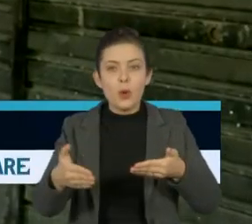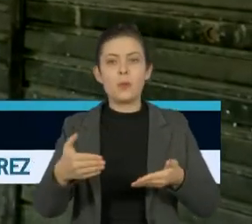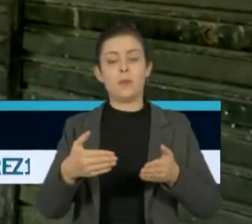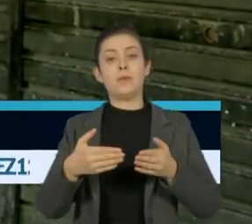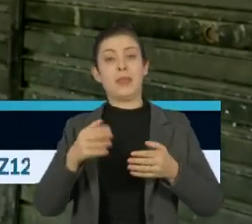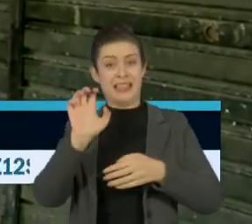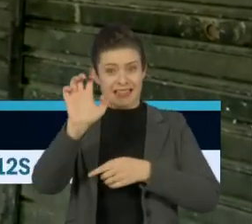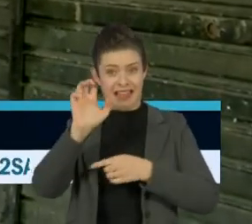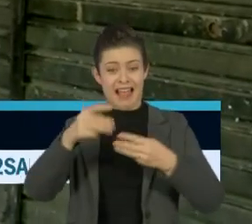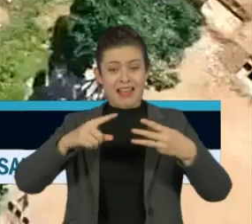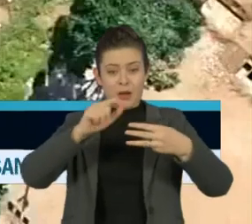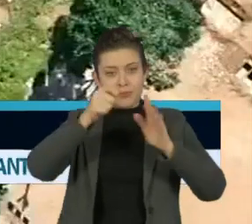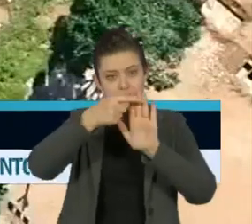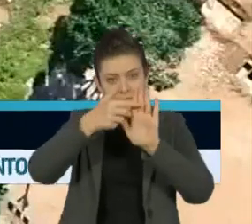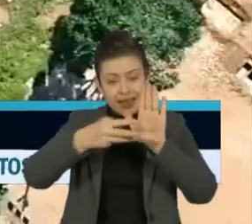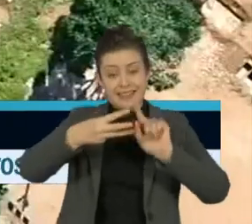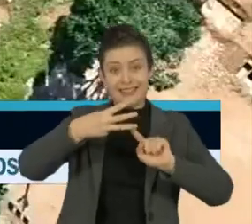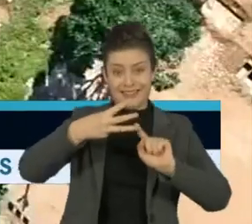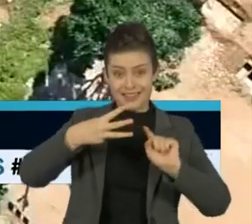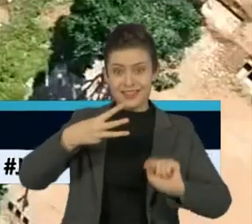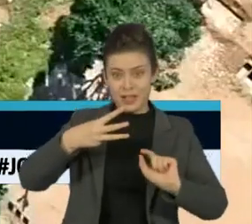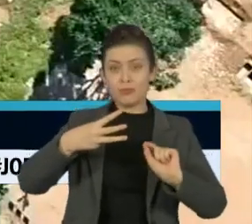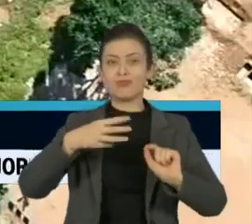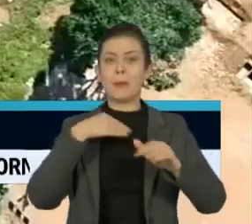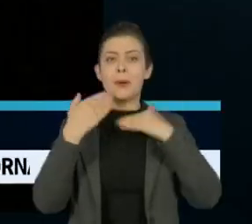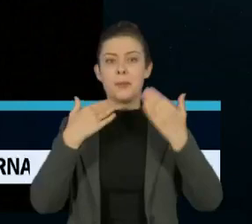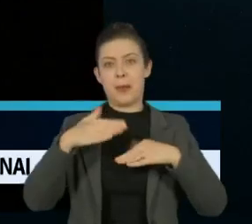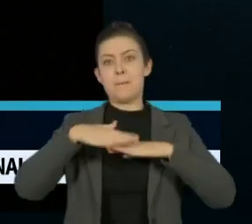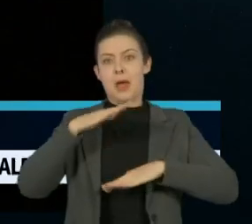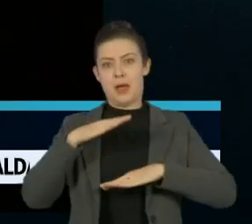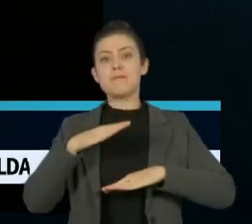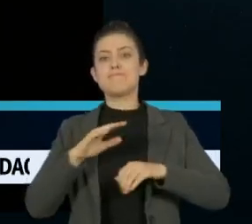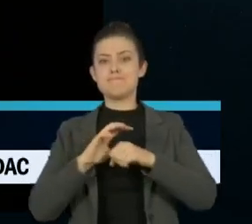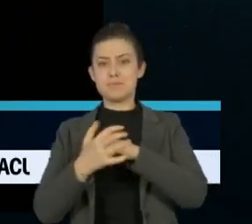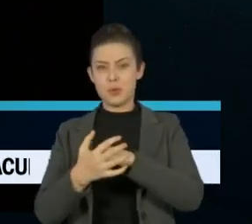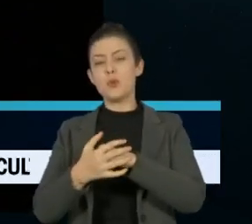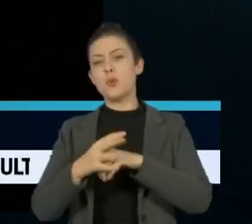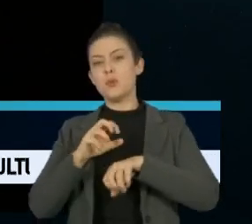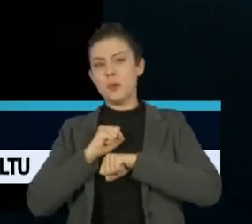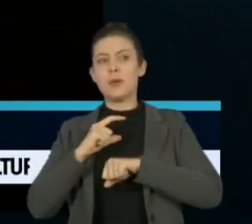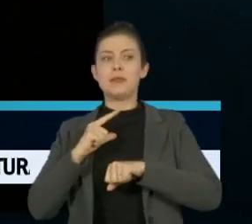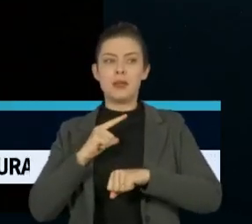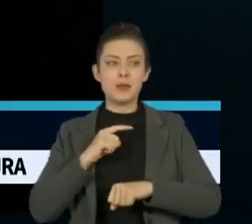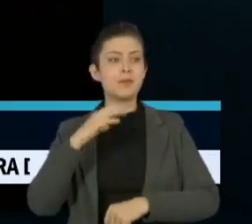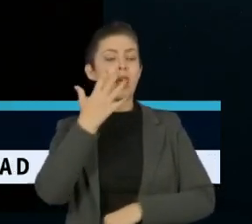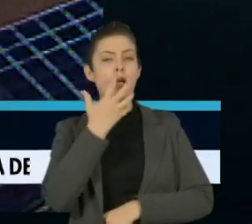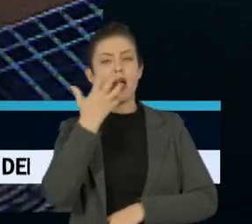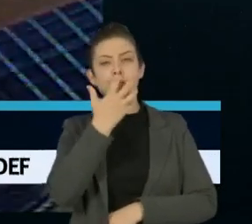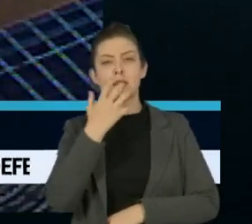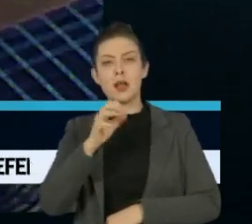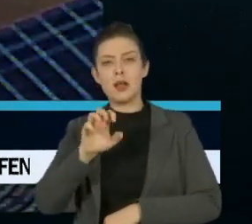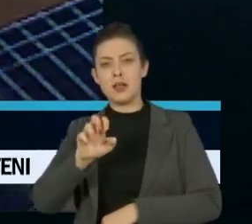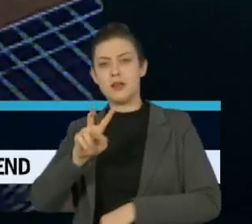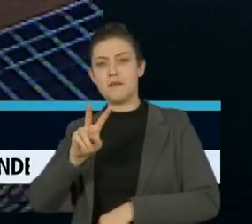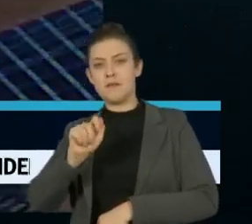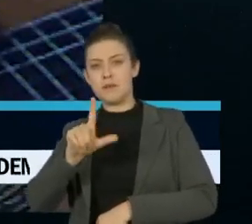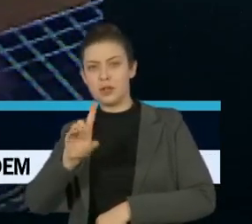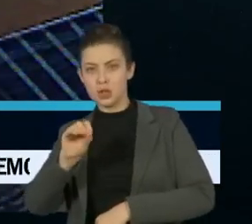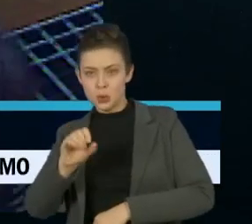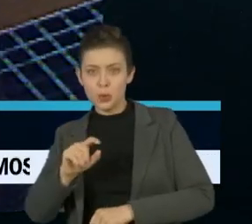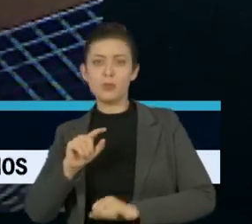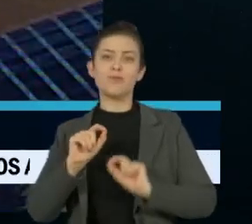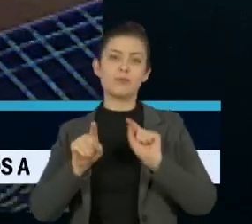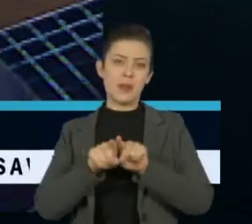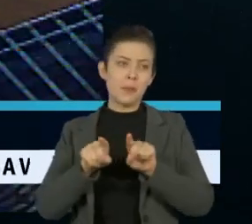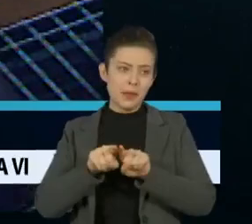terceiro em número de casos e de óbitos da Covid-19. O cantor e compositor Evaldo Gouveia foi mais uma vítima